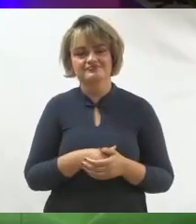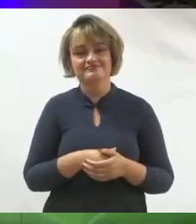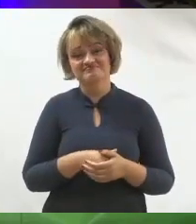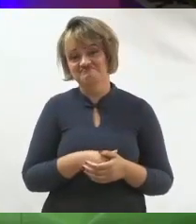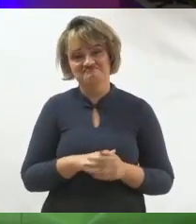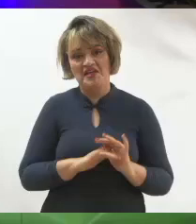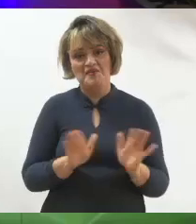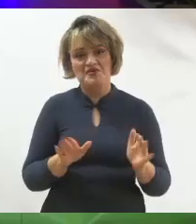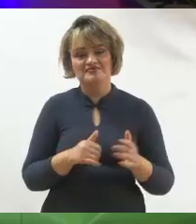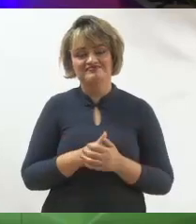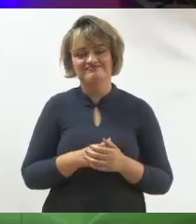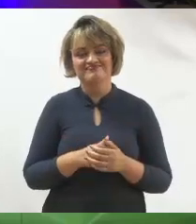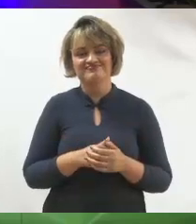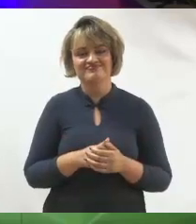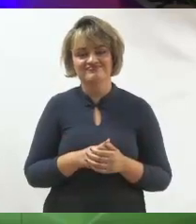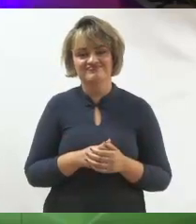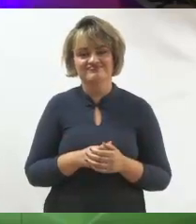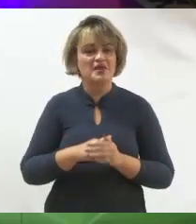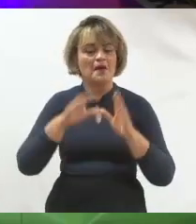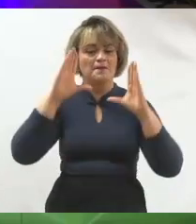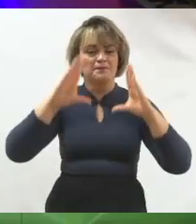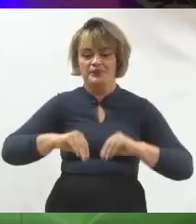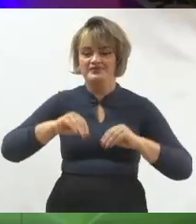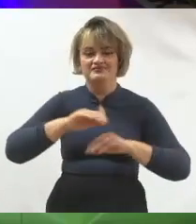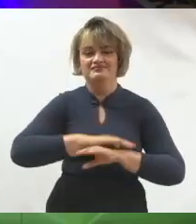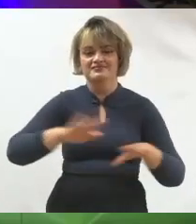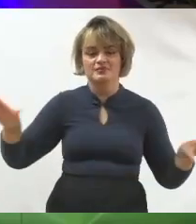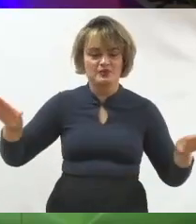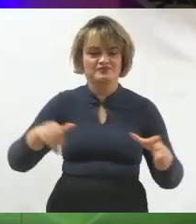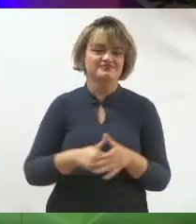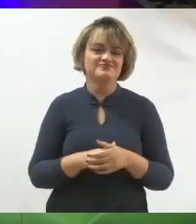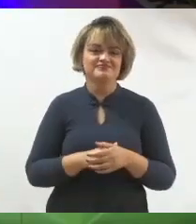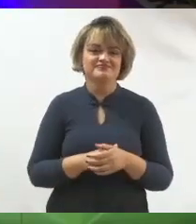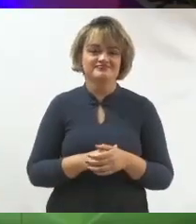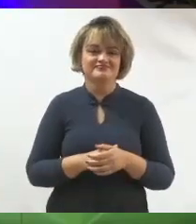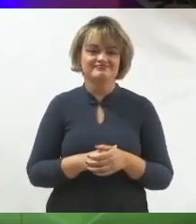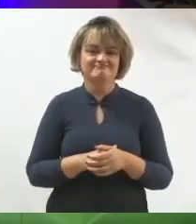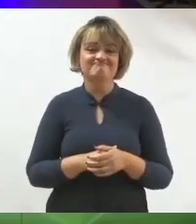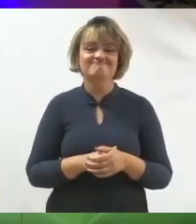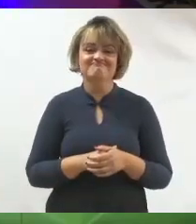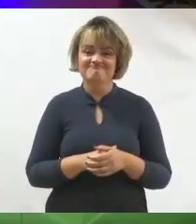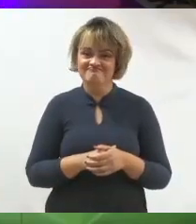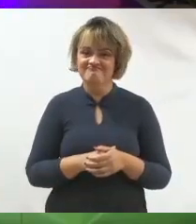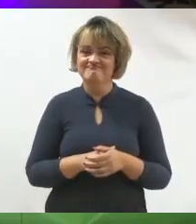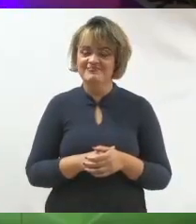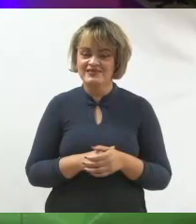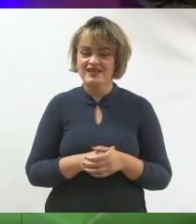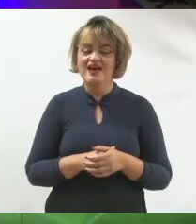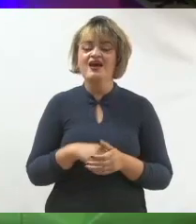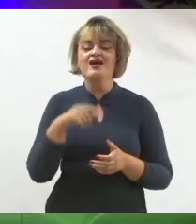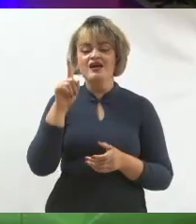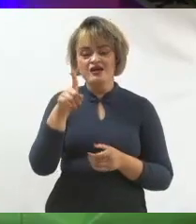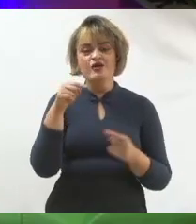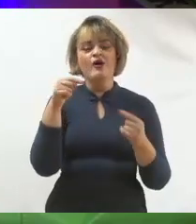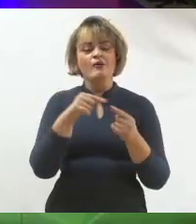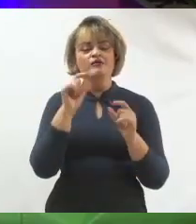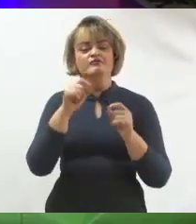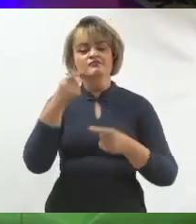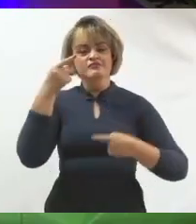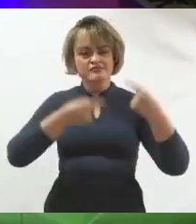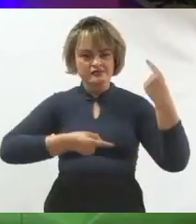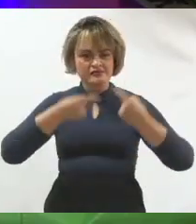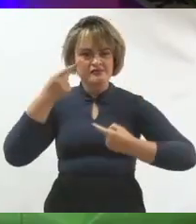você derruba a aba que você estava assistindo, você para de consumir o conteúdo na hora. E isso tem tudo a ver com política.